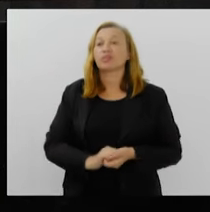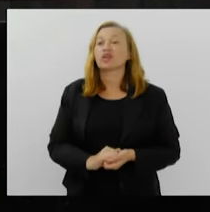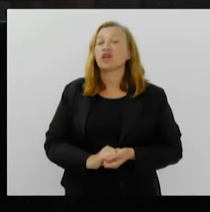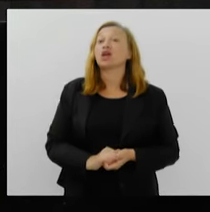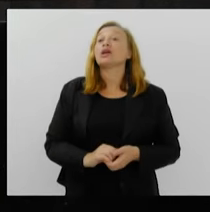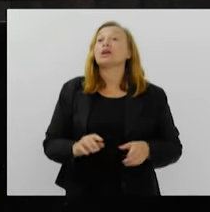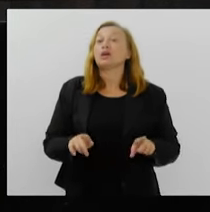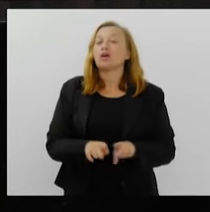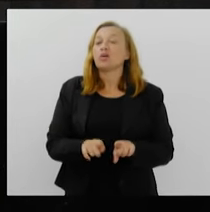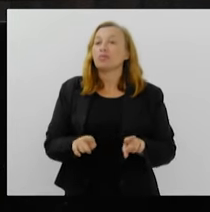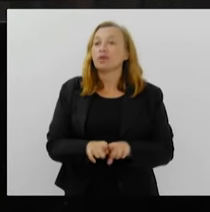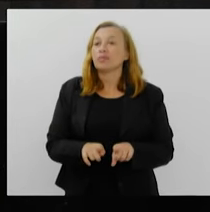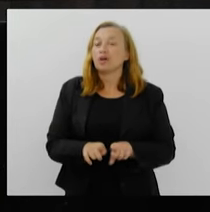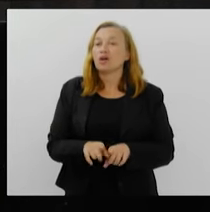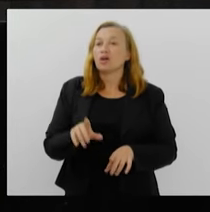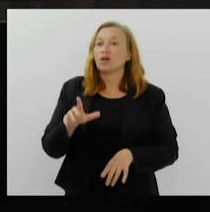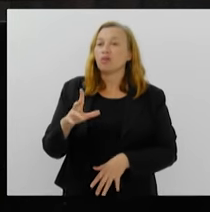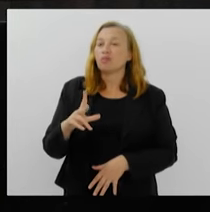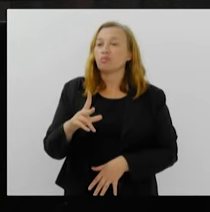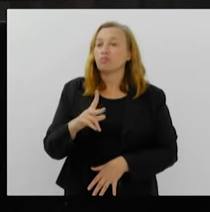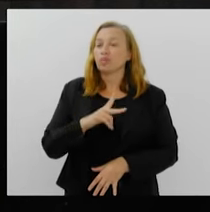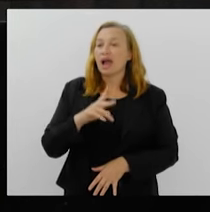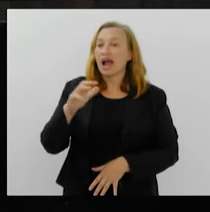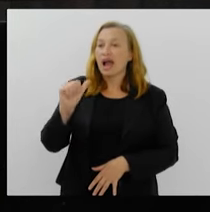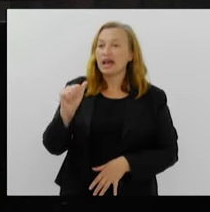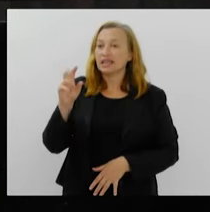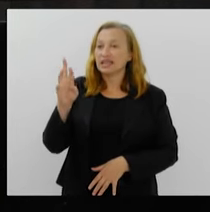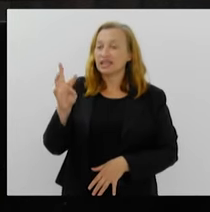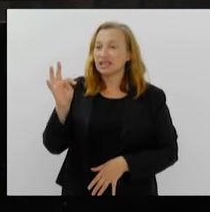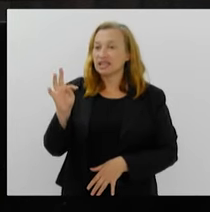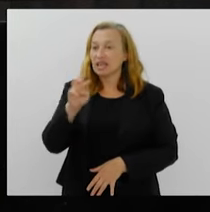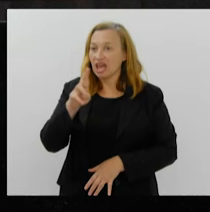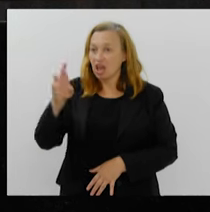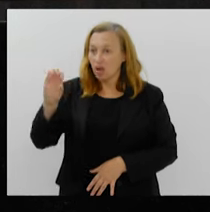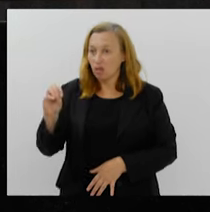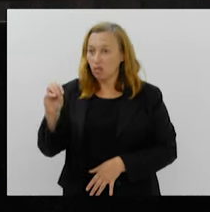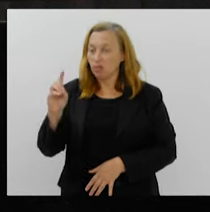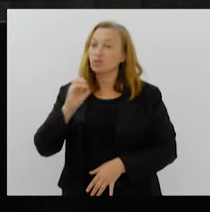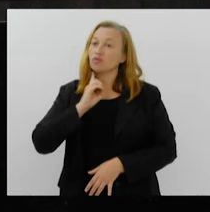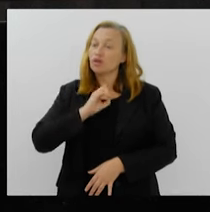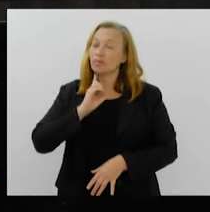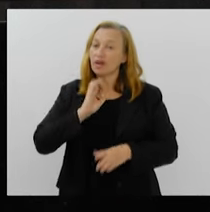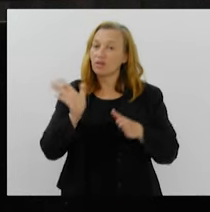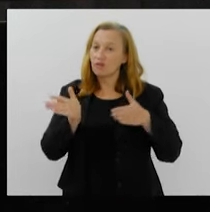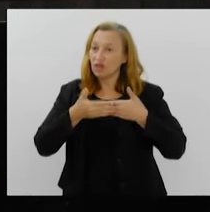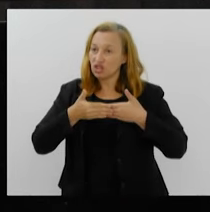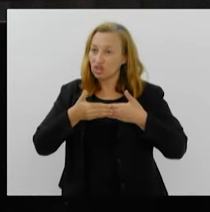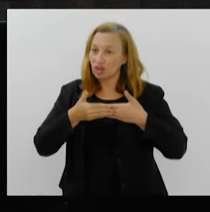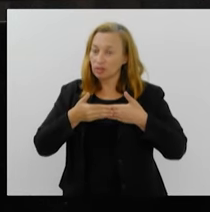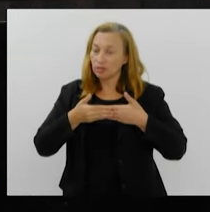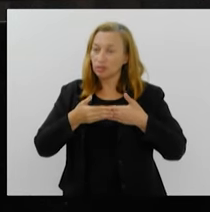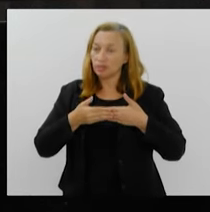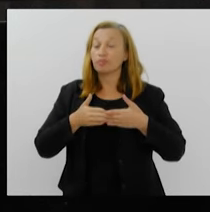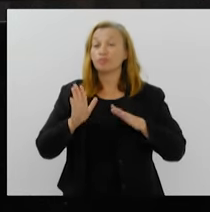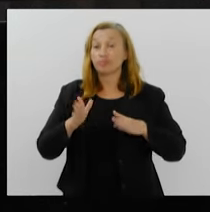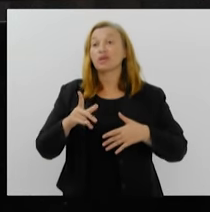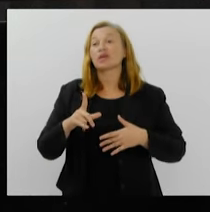E, será decretado uma GLO, o que